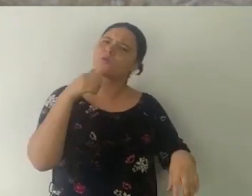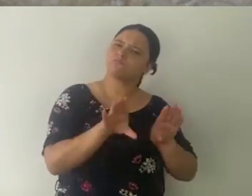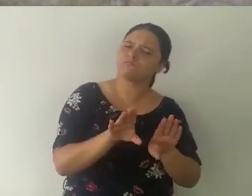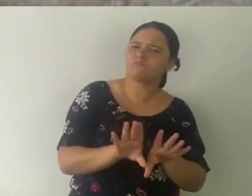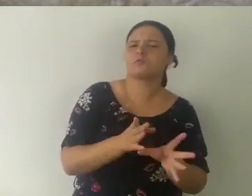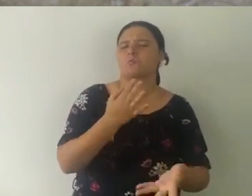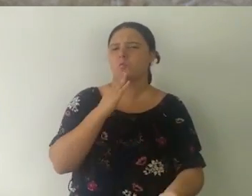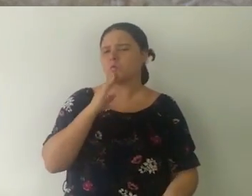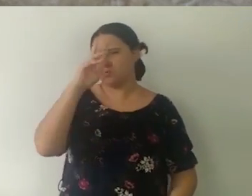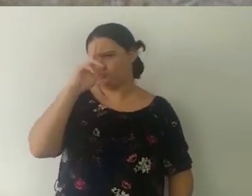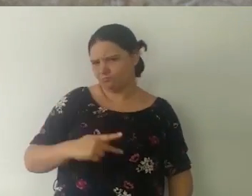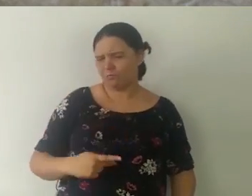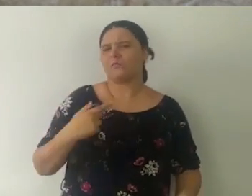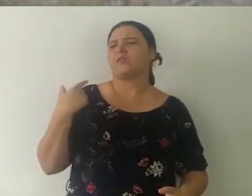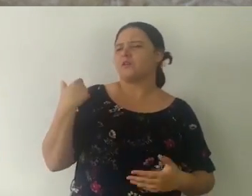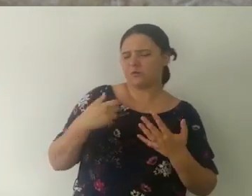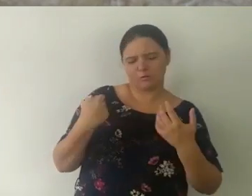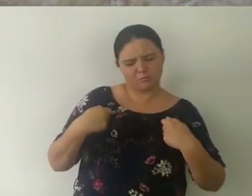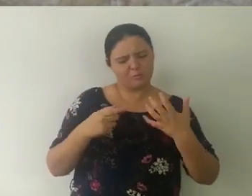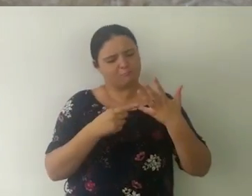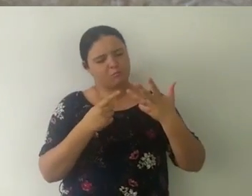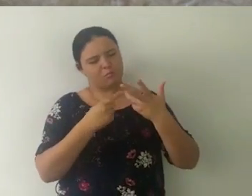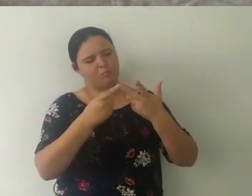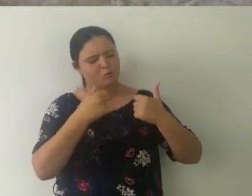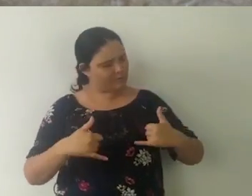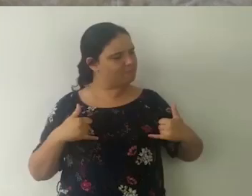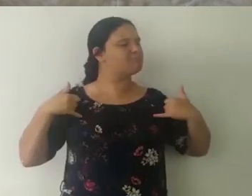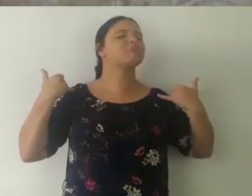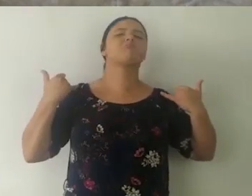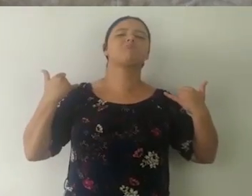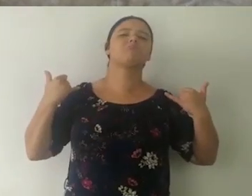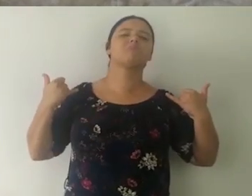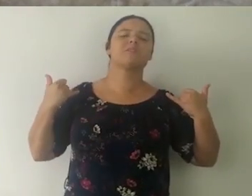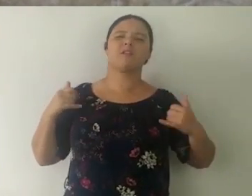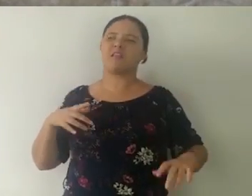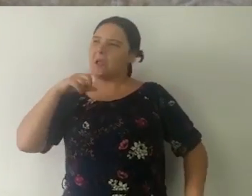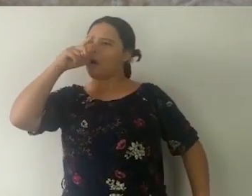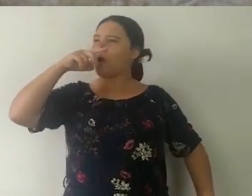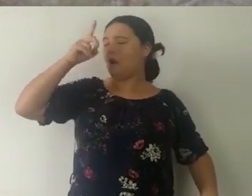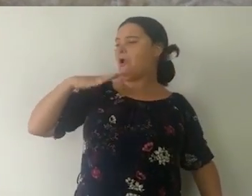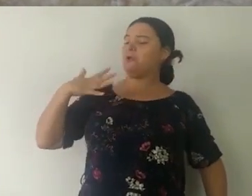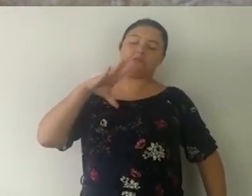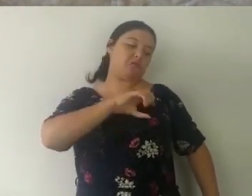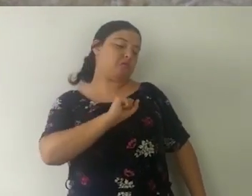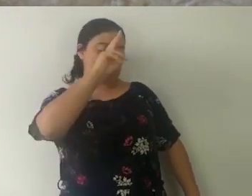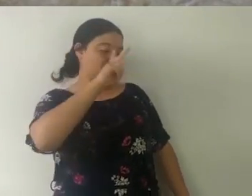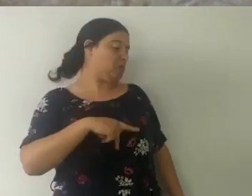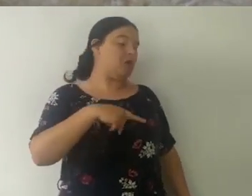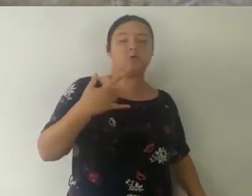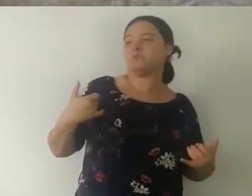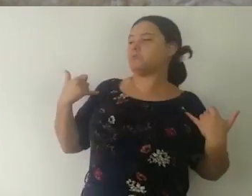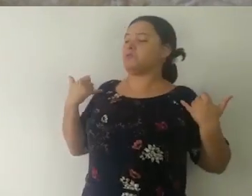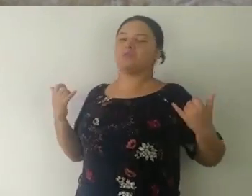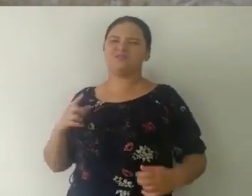melhorar também é importante. Ter noção daquilo que precisa ser melhorado. E sinta orgulho de você mesma. Não é pra ficar se achando, ah,